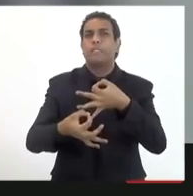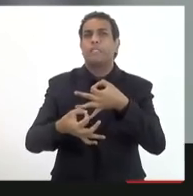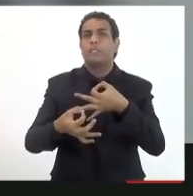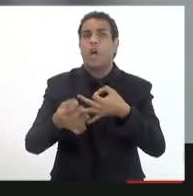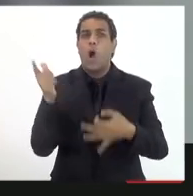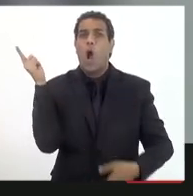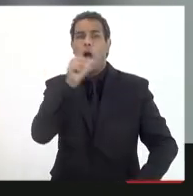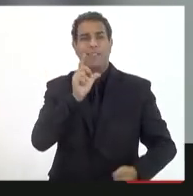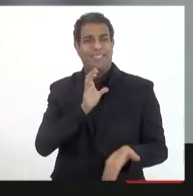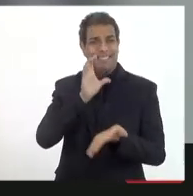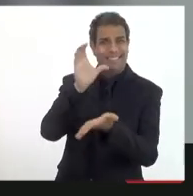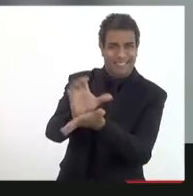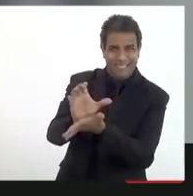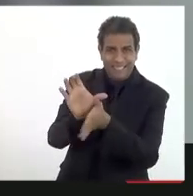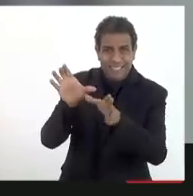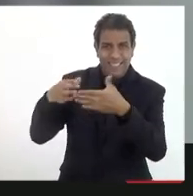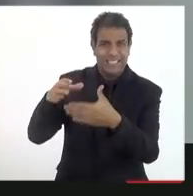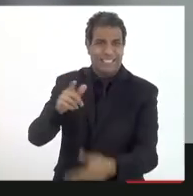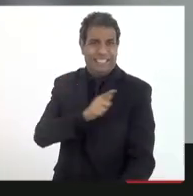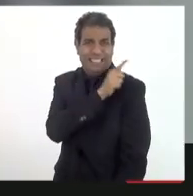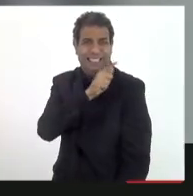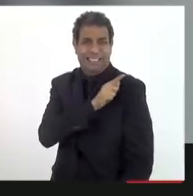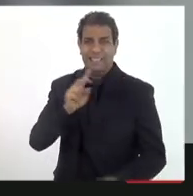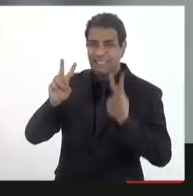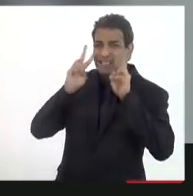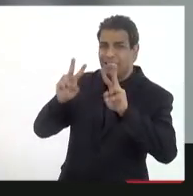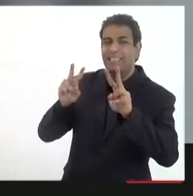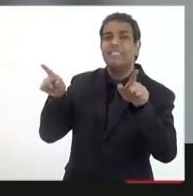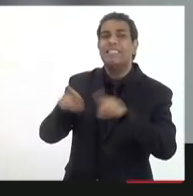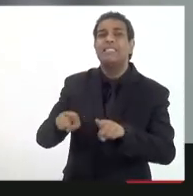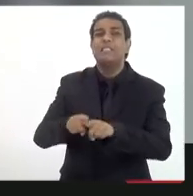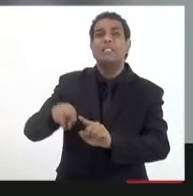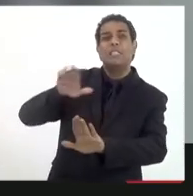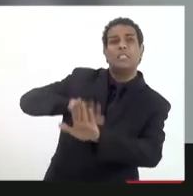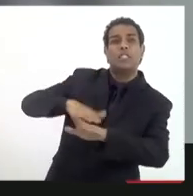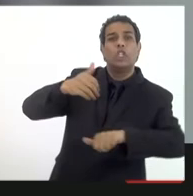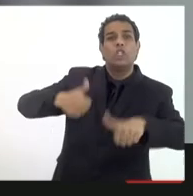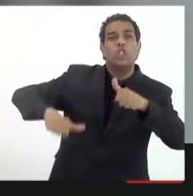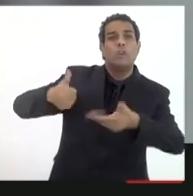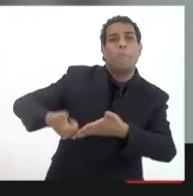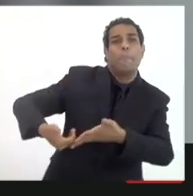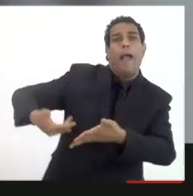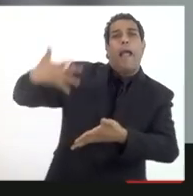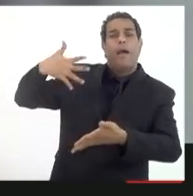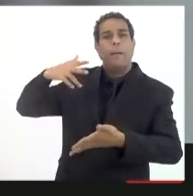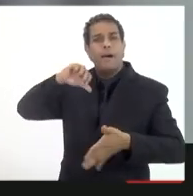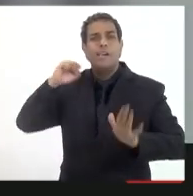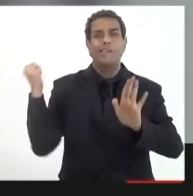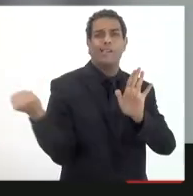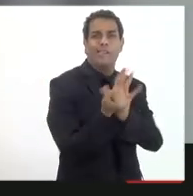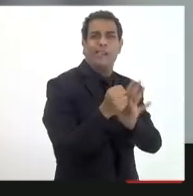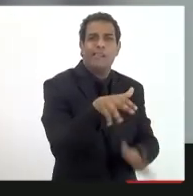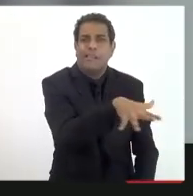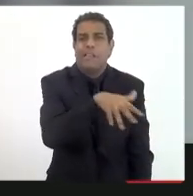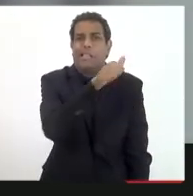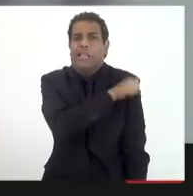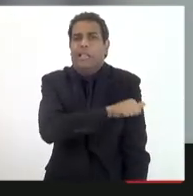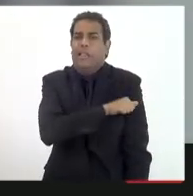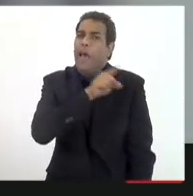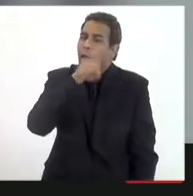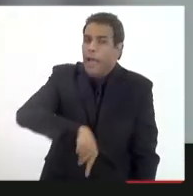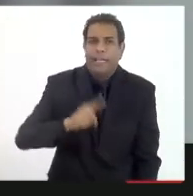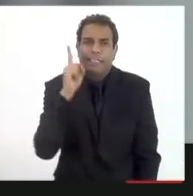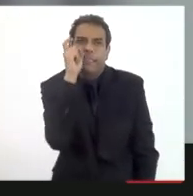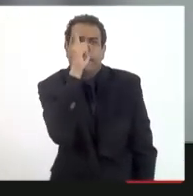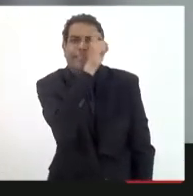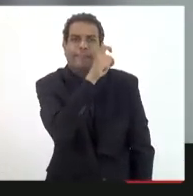portanto o esforço a partir de uma análise histórica dos impactos eu acho que esse é um elemento que é difícil não